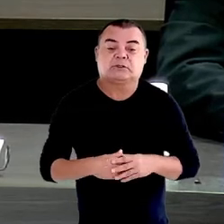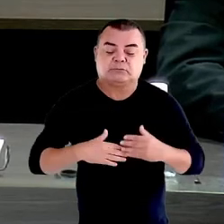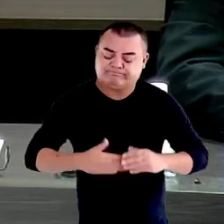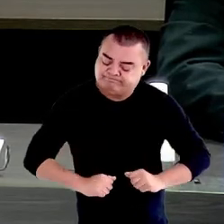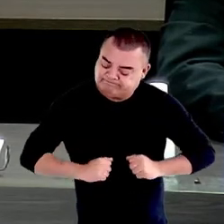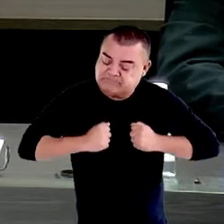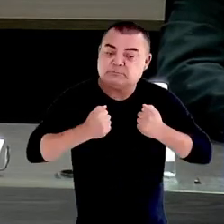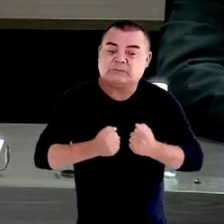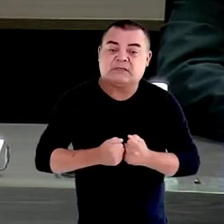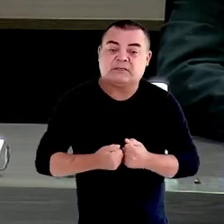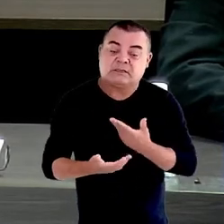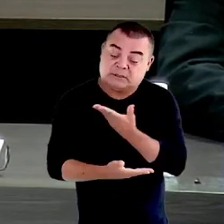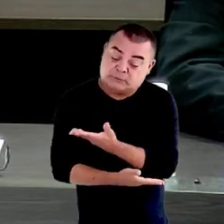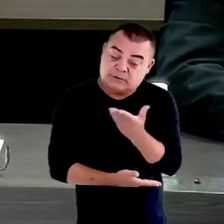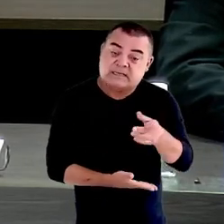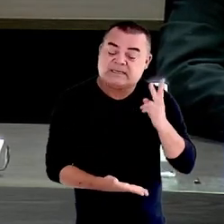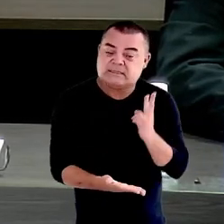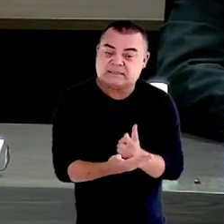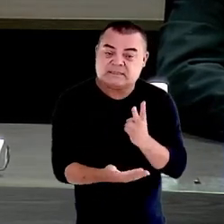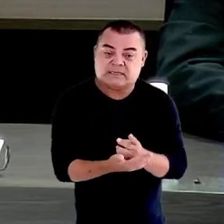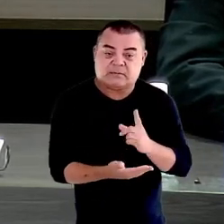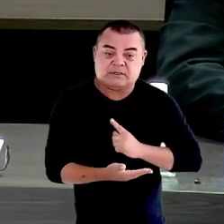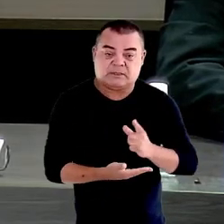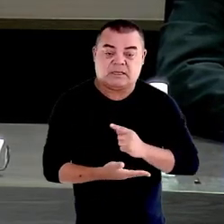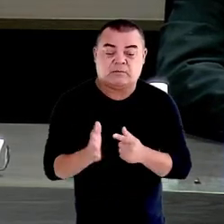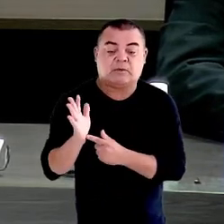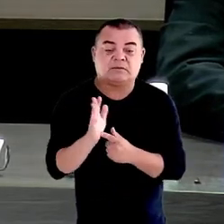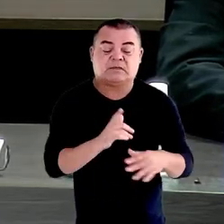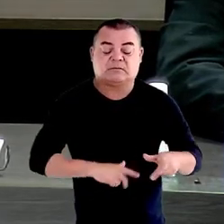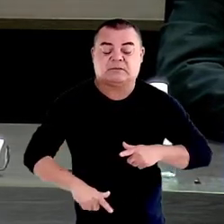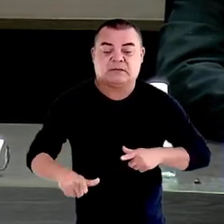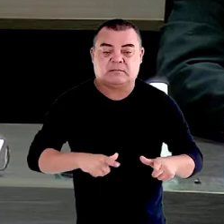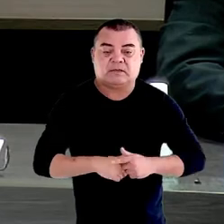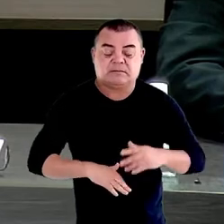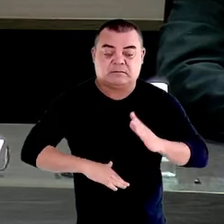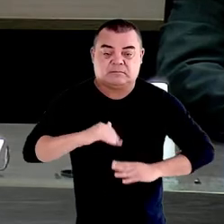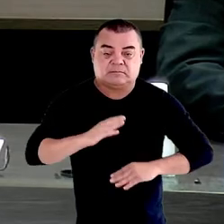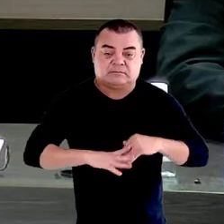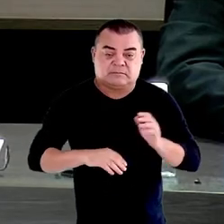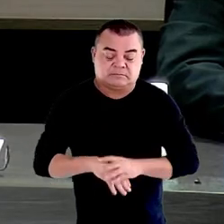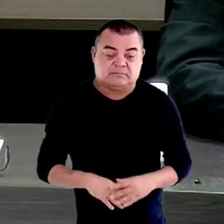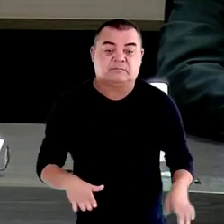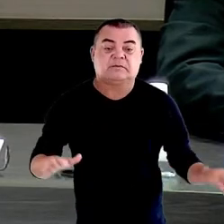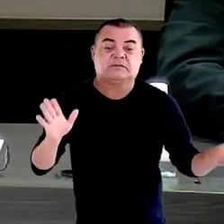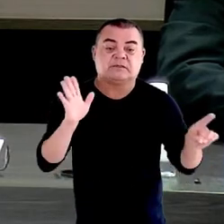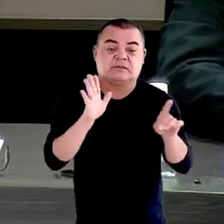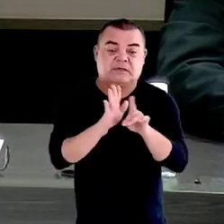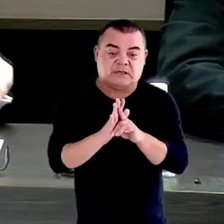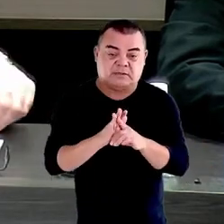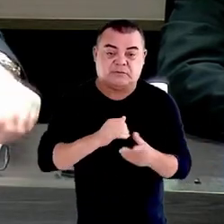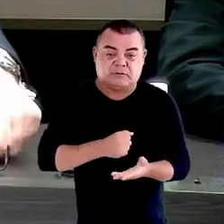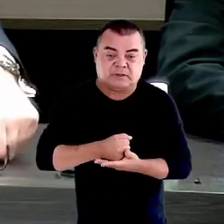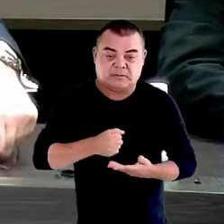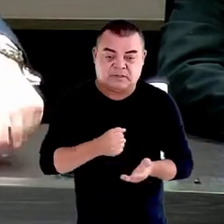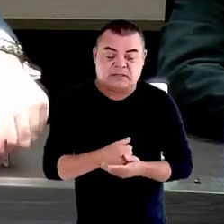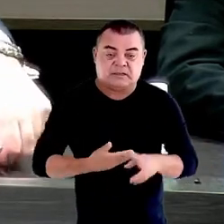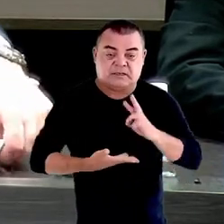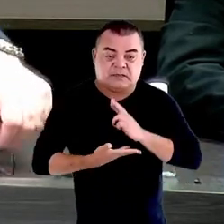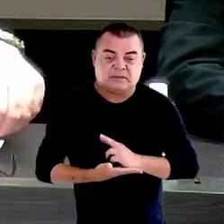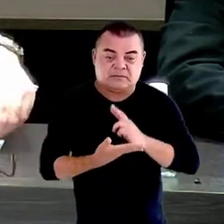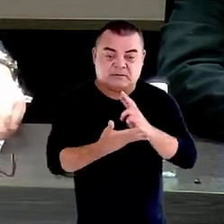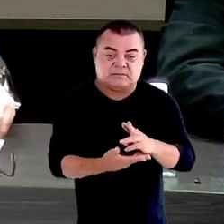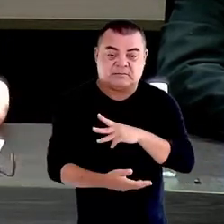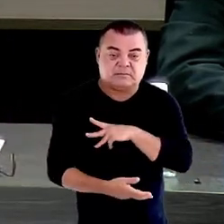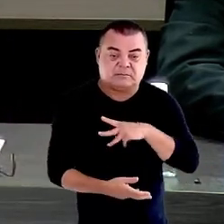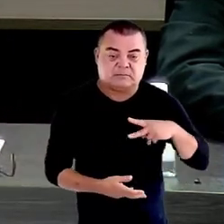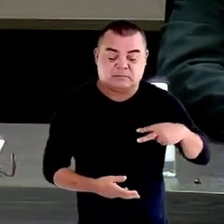que a Excelência sempre tem demonstrado aos trabalhos da Comissão de Defesa dos Direitos Fundamentais, como representante do braço social do Ministério